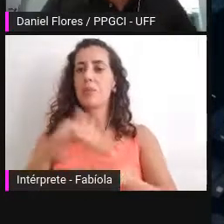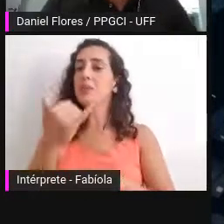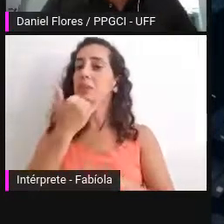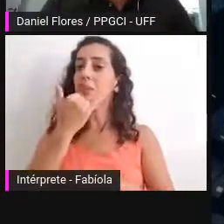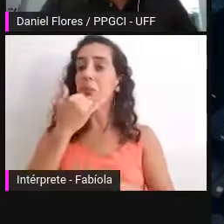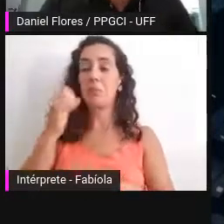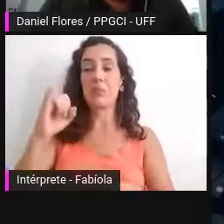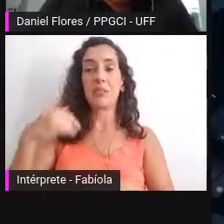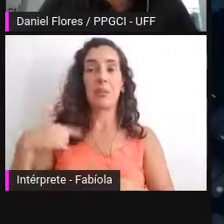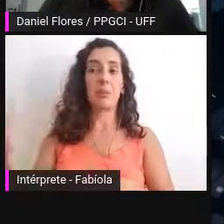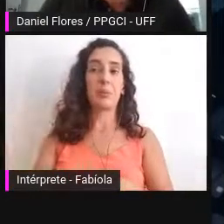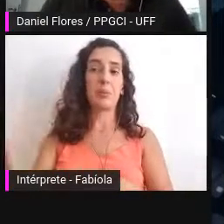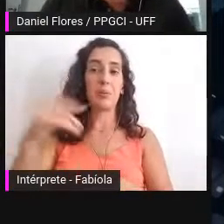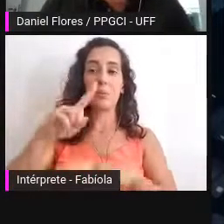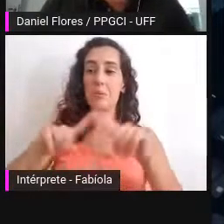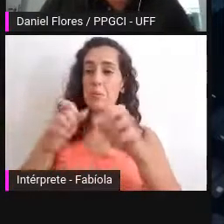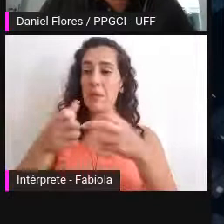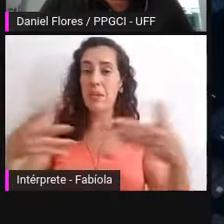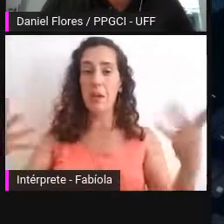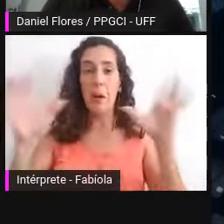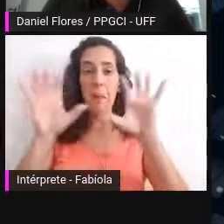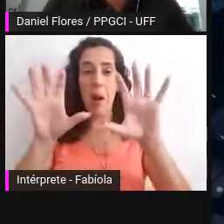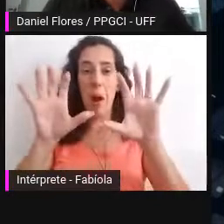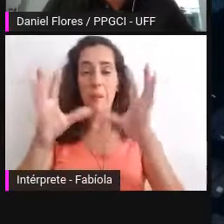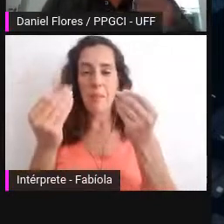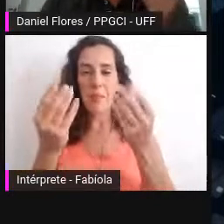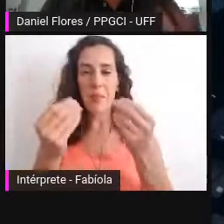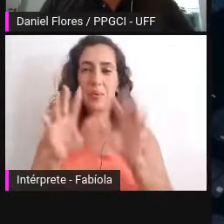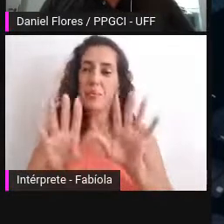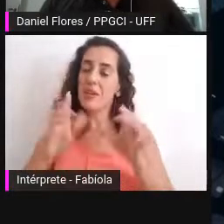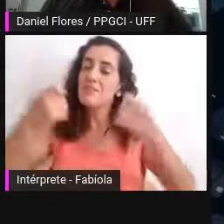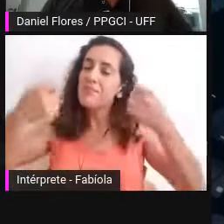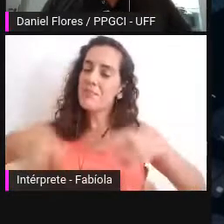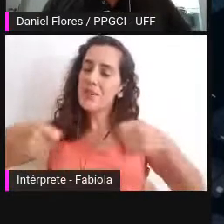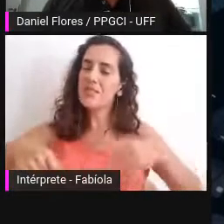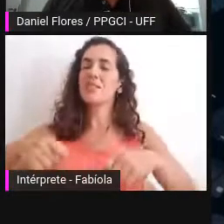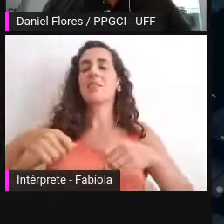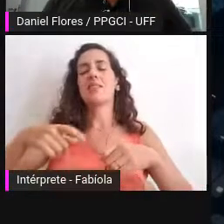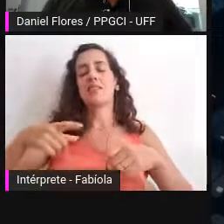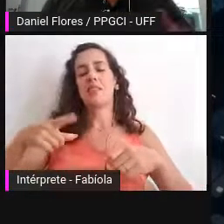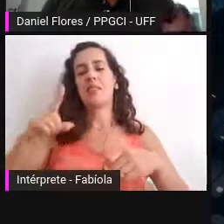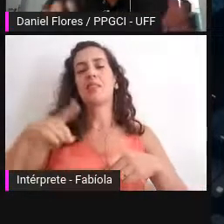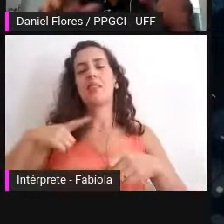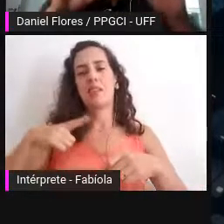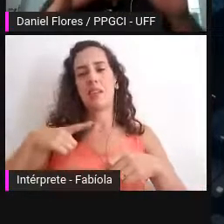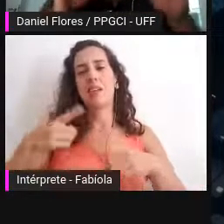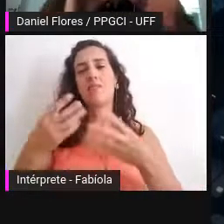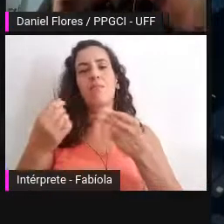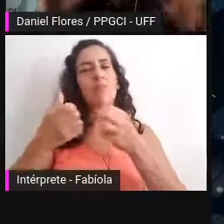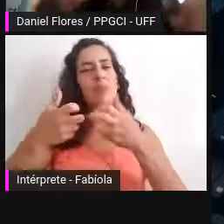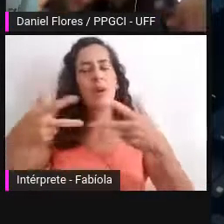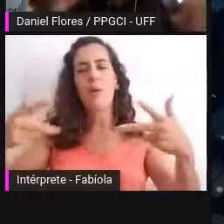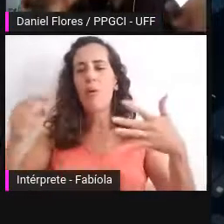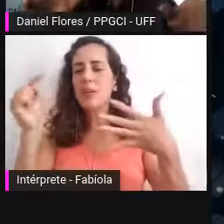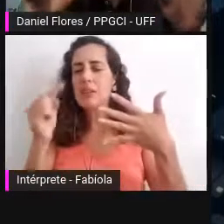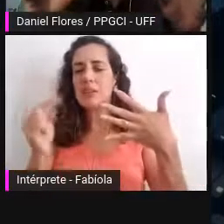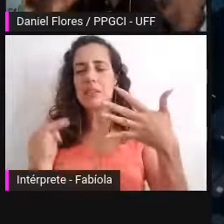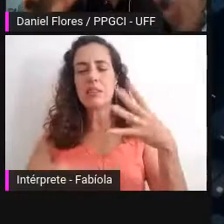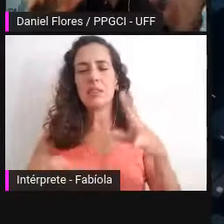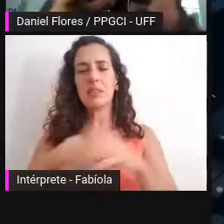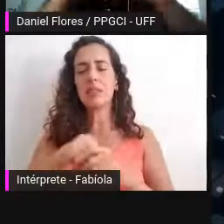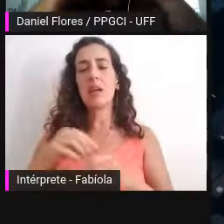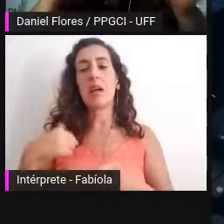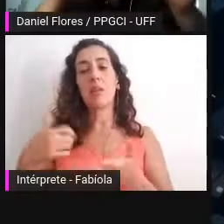material mas era necessário é necessário é complexa abordagem e eu queria deixar esse material